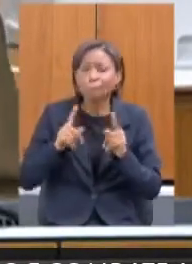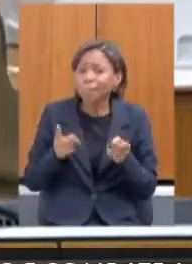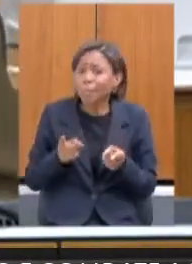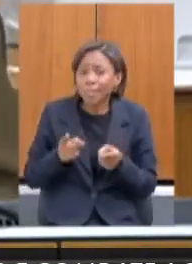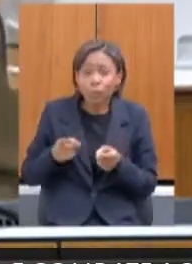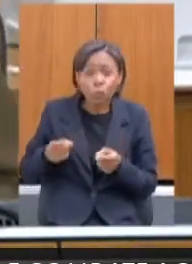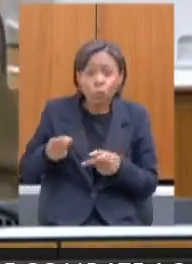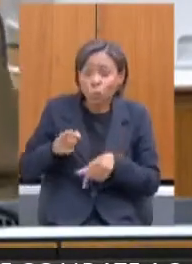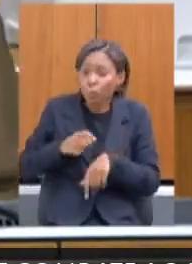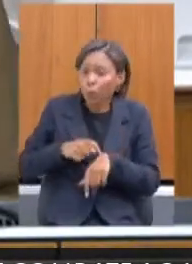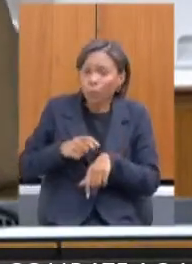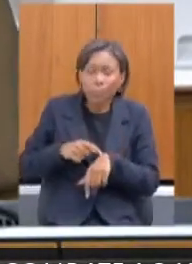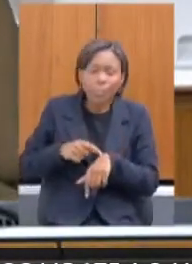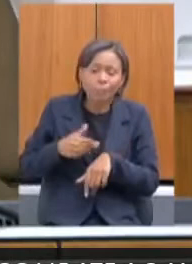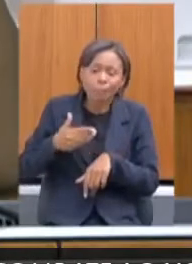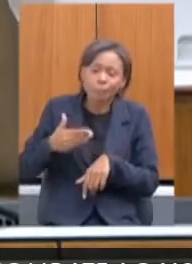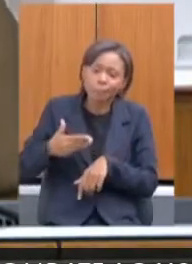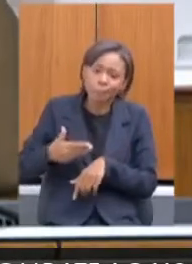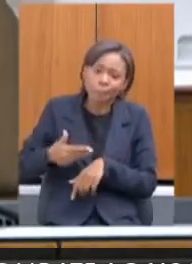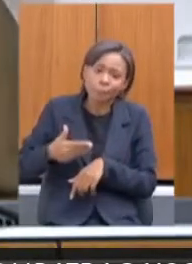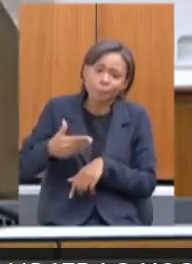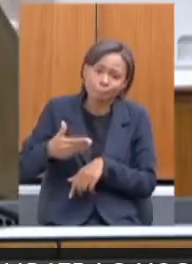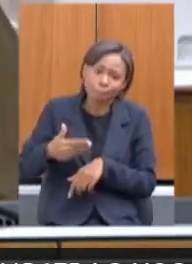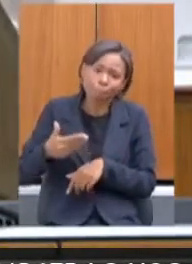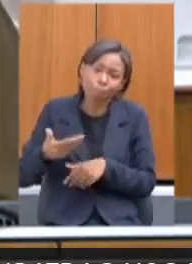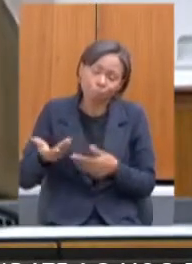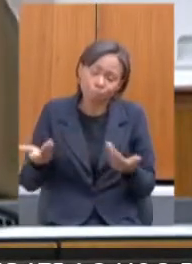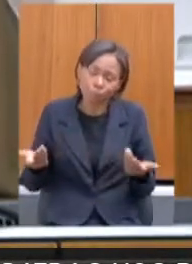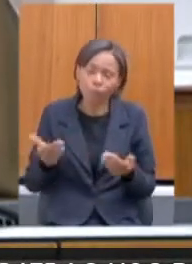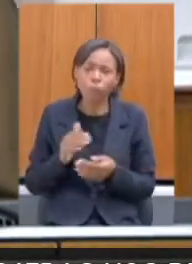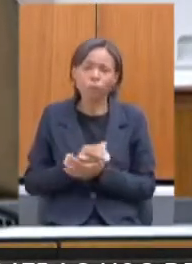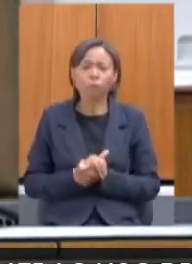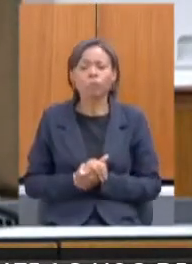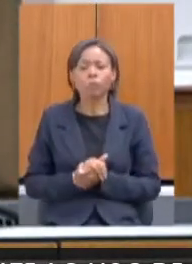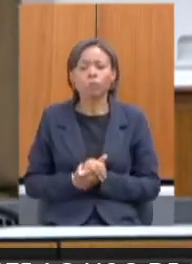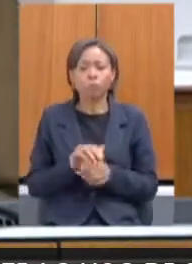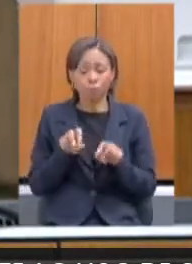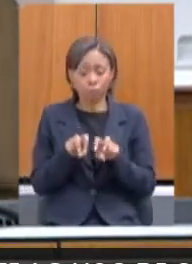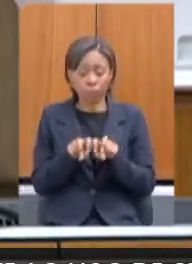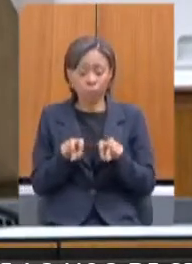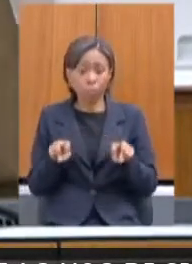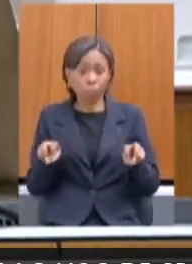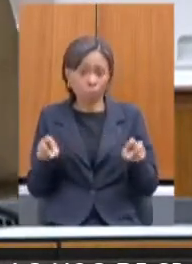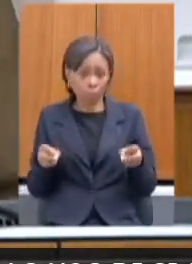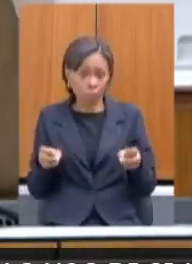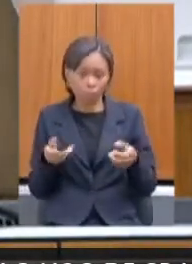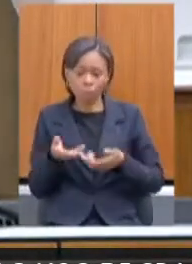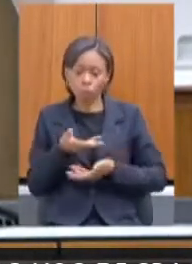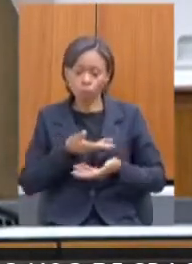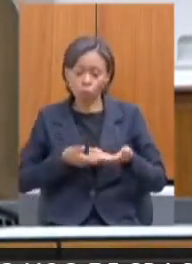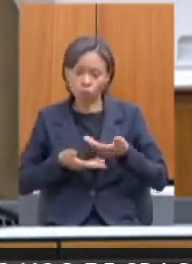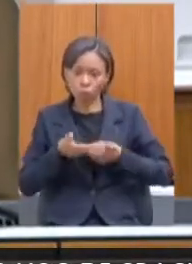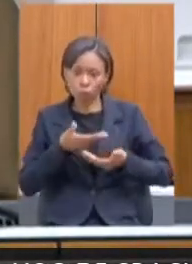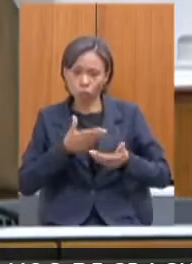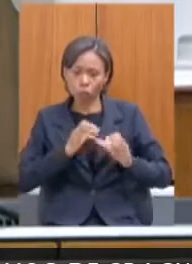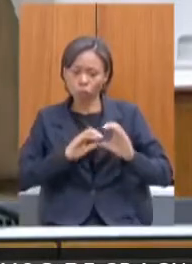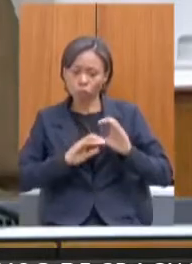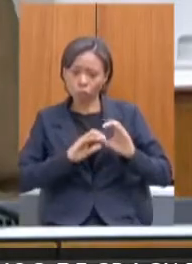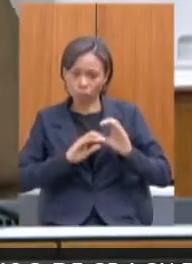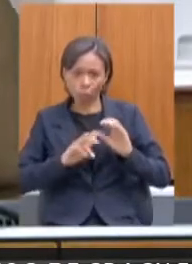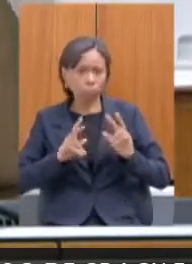estamos. A mesa de diálogo, ela continua funcionando. Ela continua mesmo na pandemia, virtualmente.